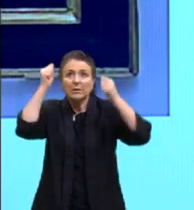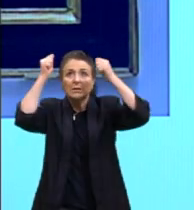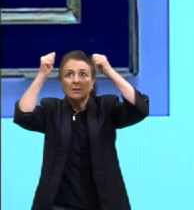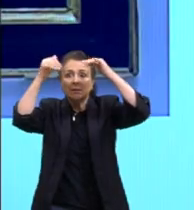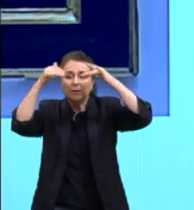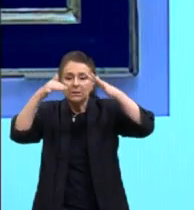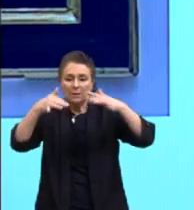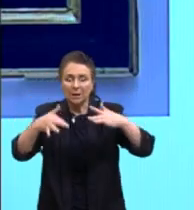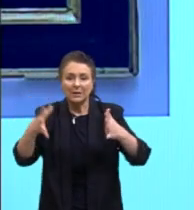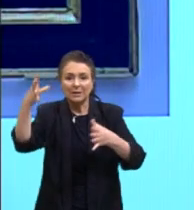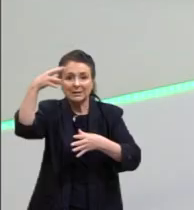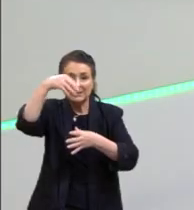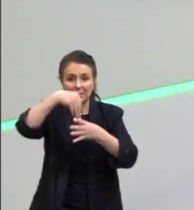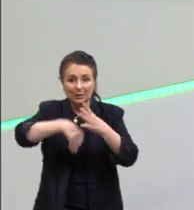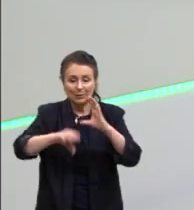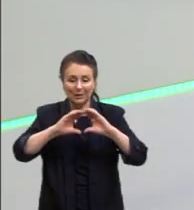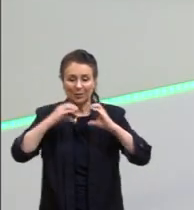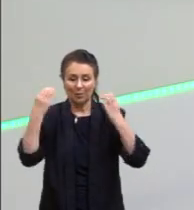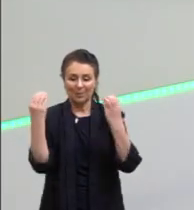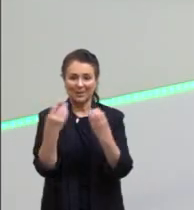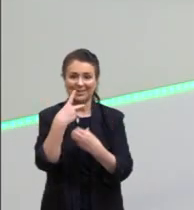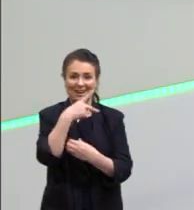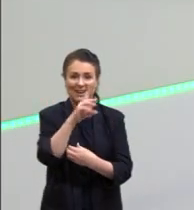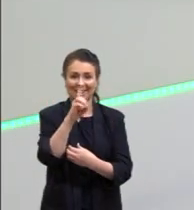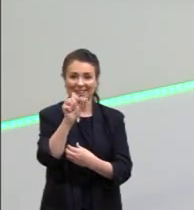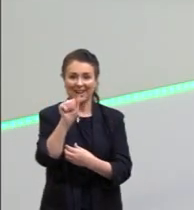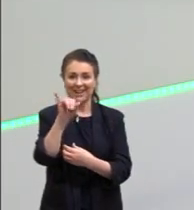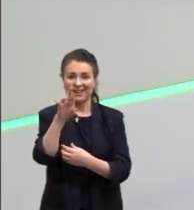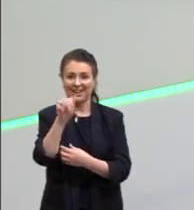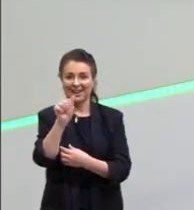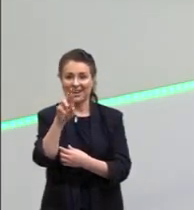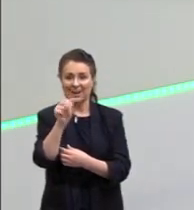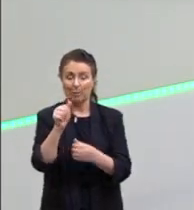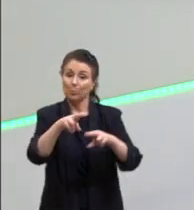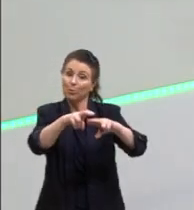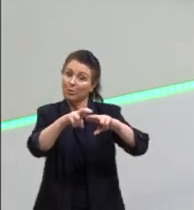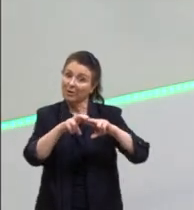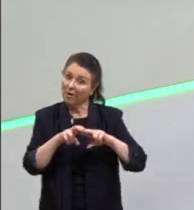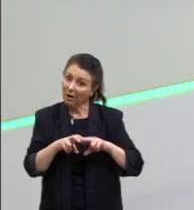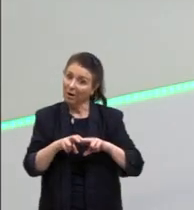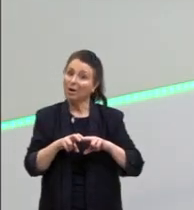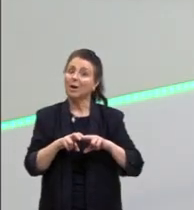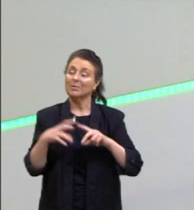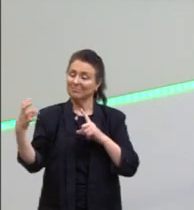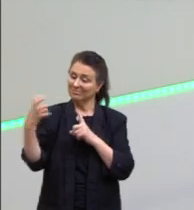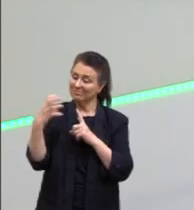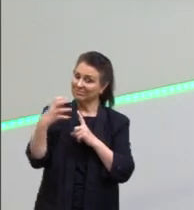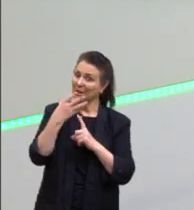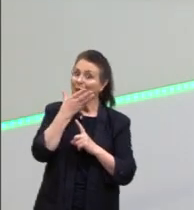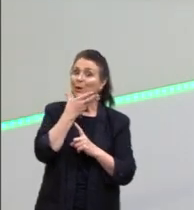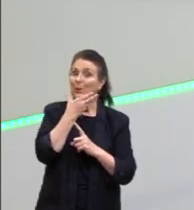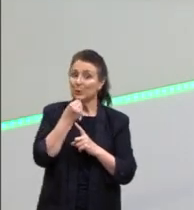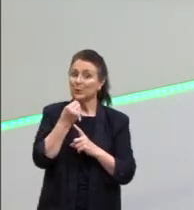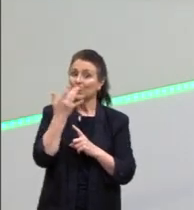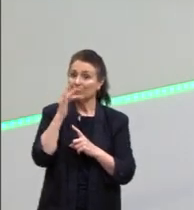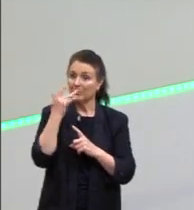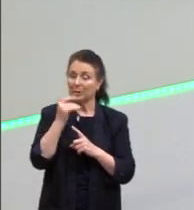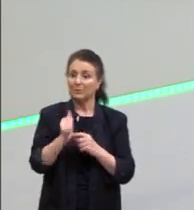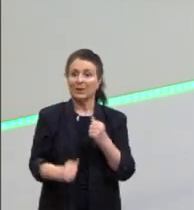comunidade dela, causada pela intervenção do homem branco. E Espelho da Vida também, que aí